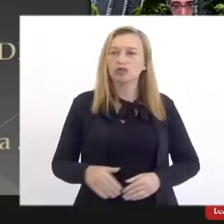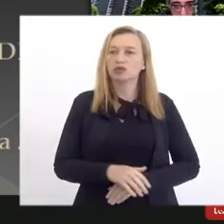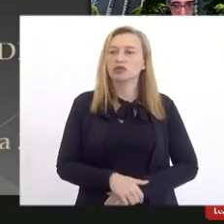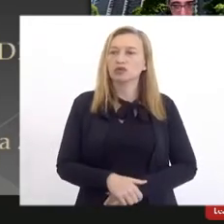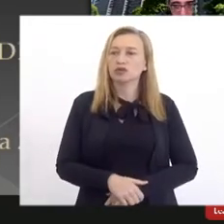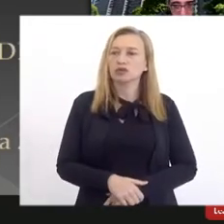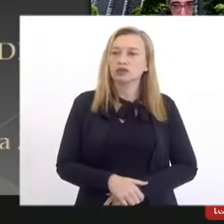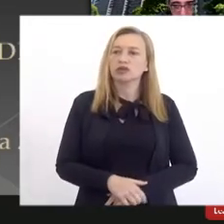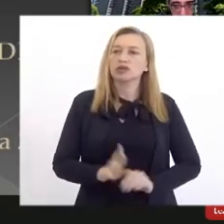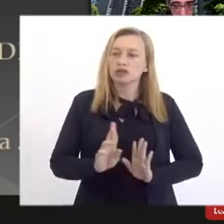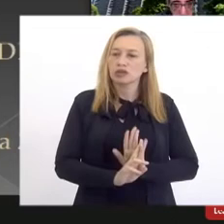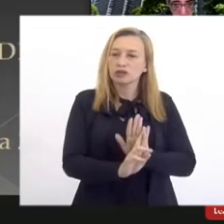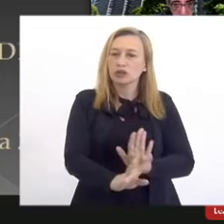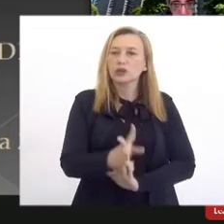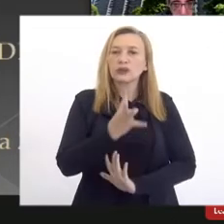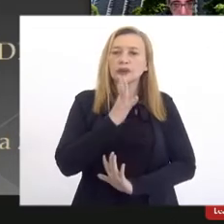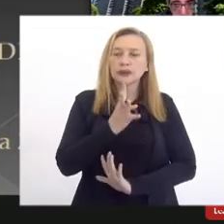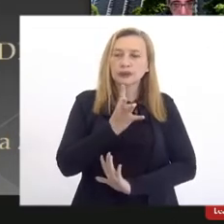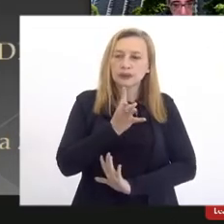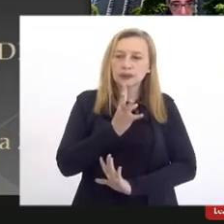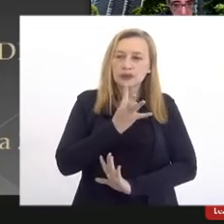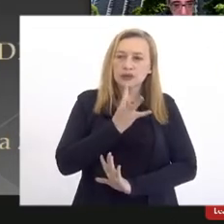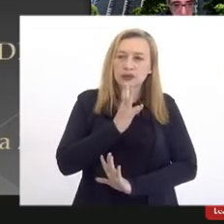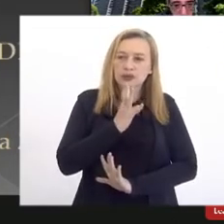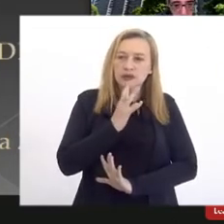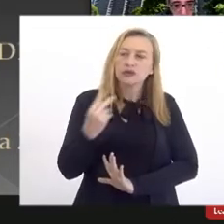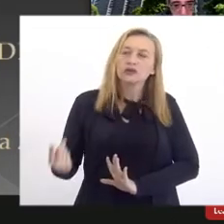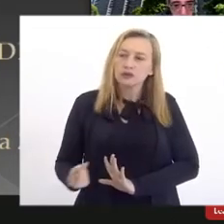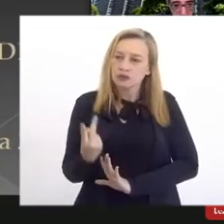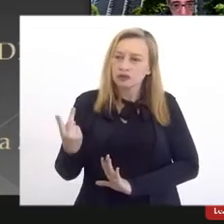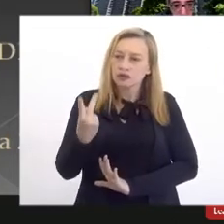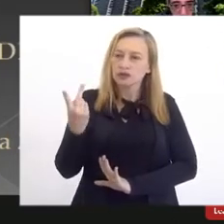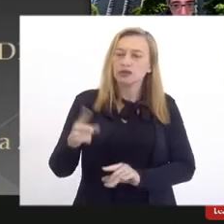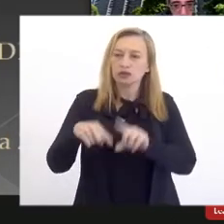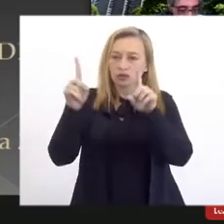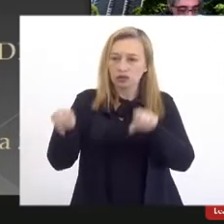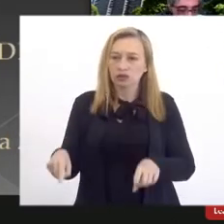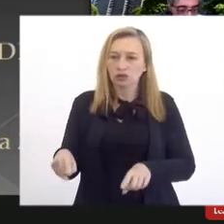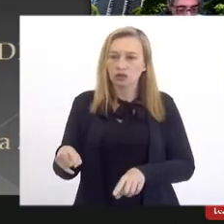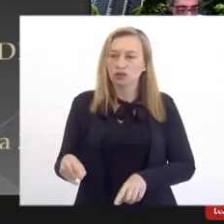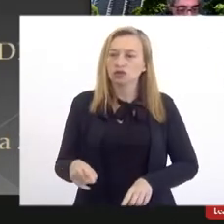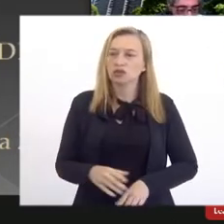representa reconhecimento do valor dos seus servidores,